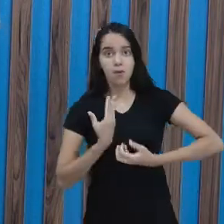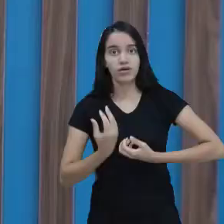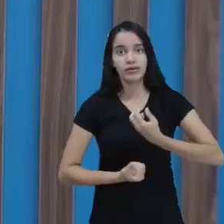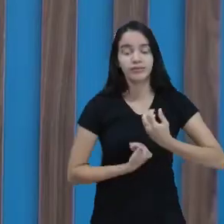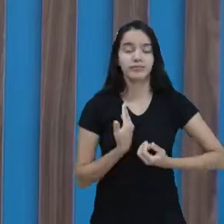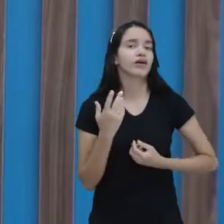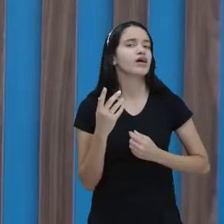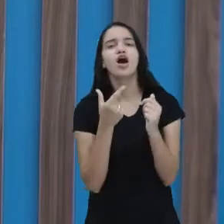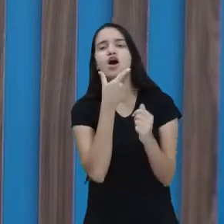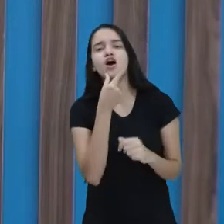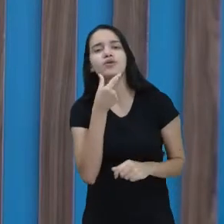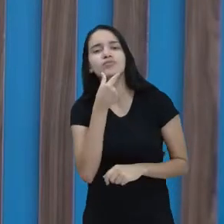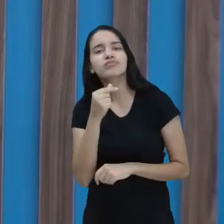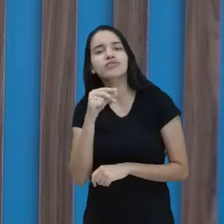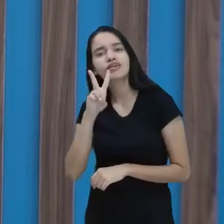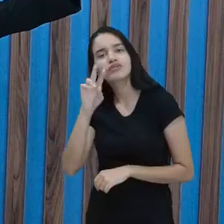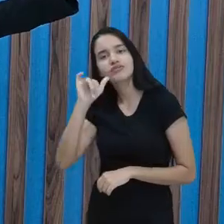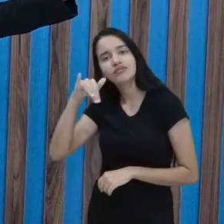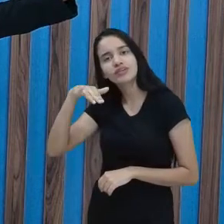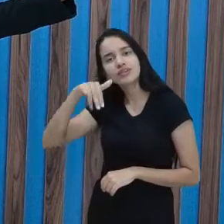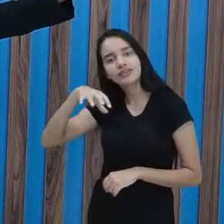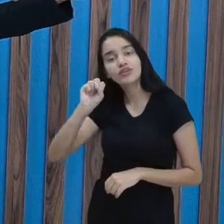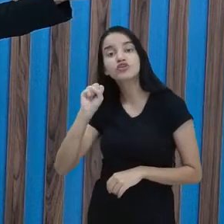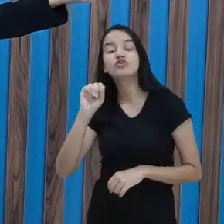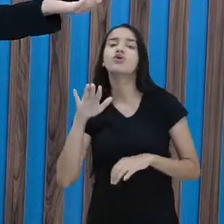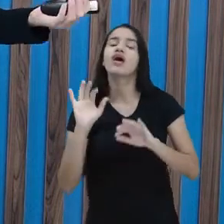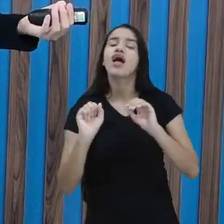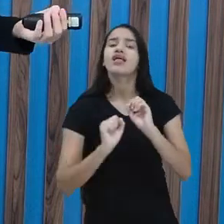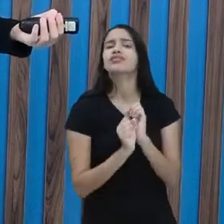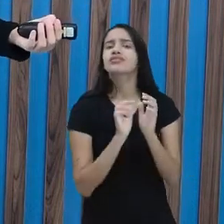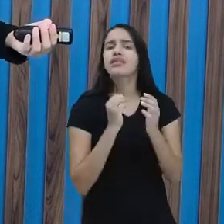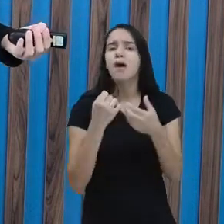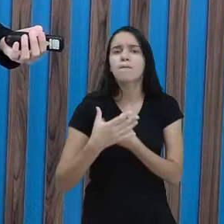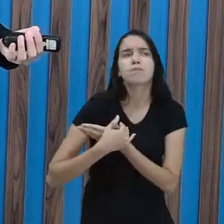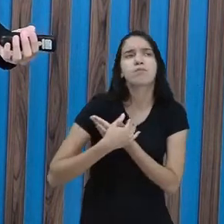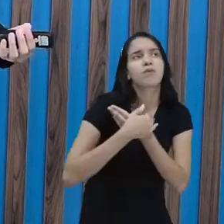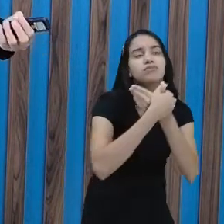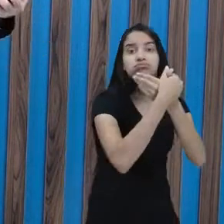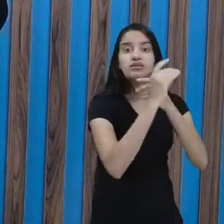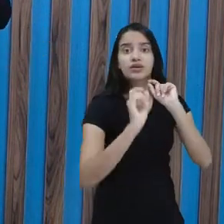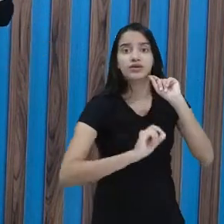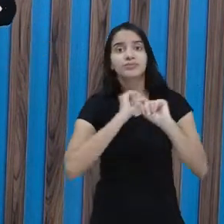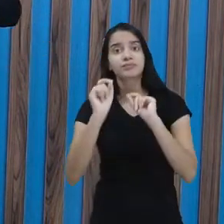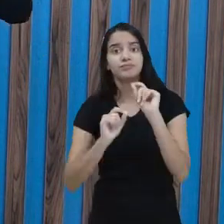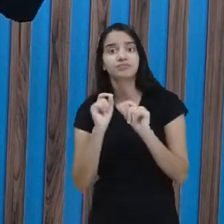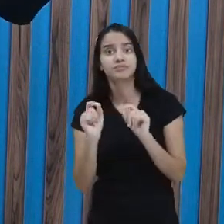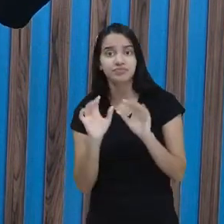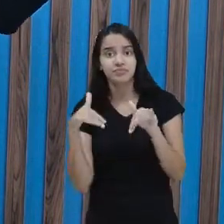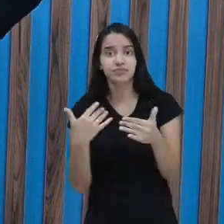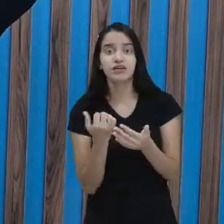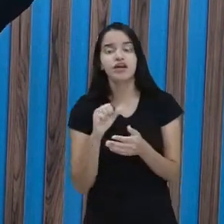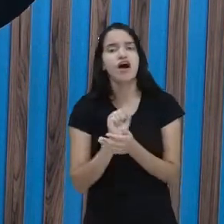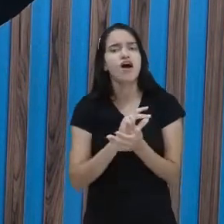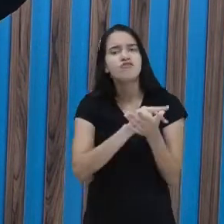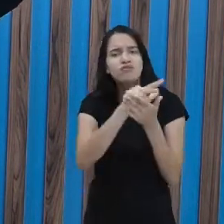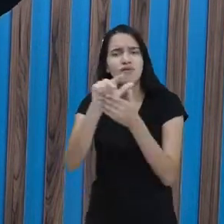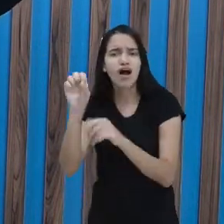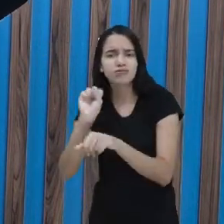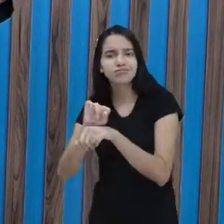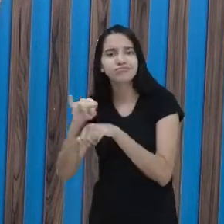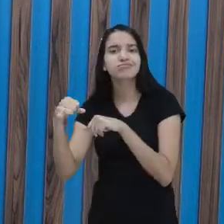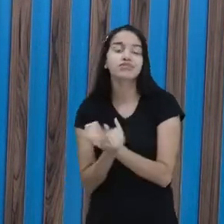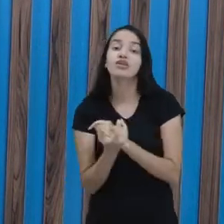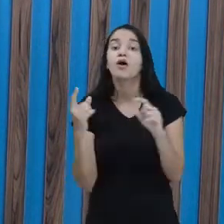demorais, né? Esse poema das borboletas são... É repleto de adjetivo, não é?